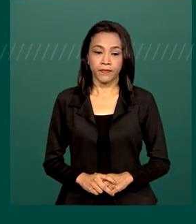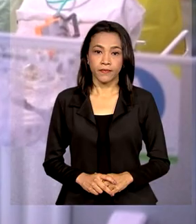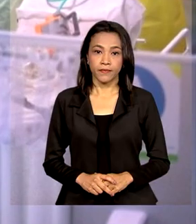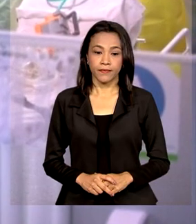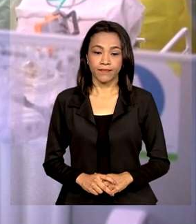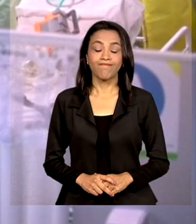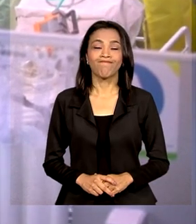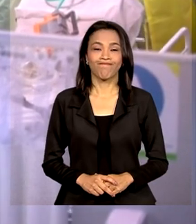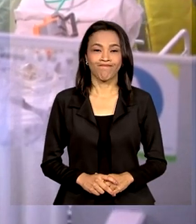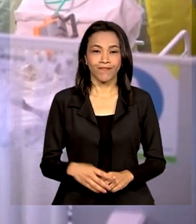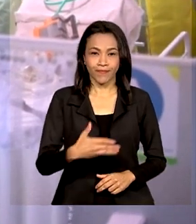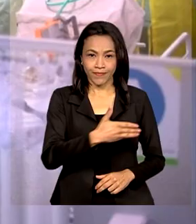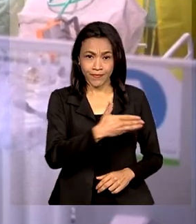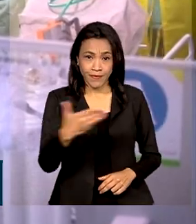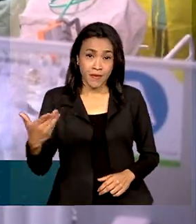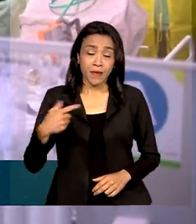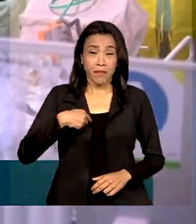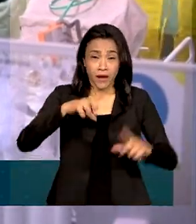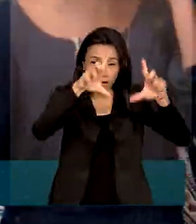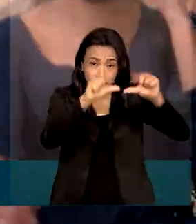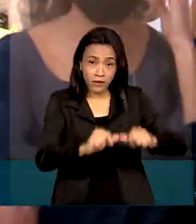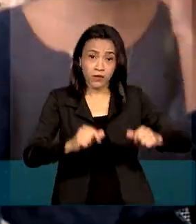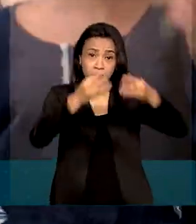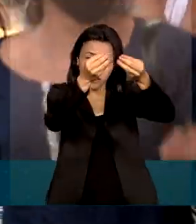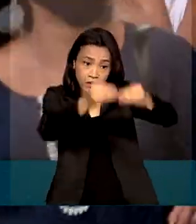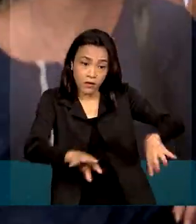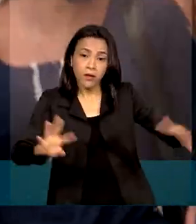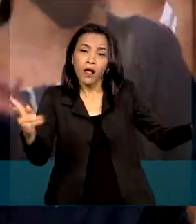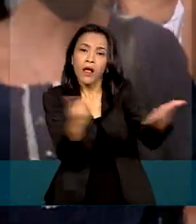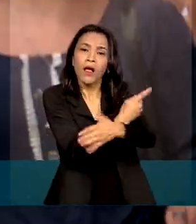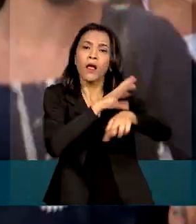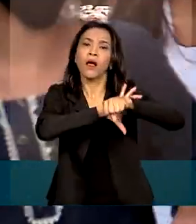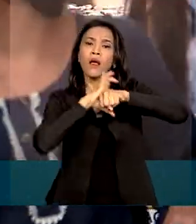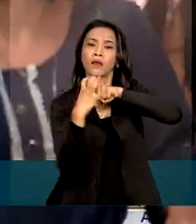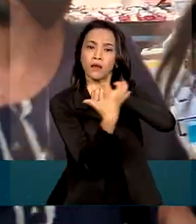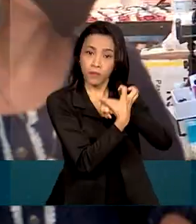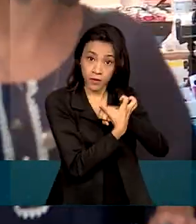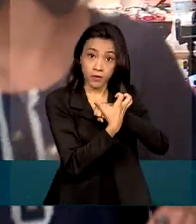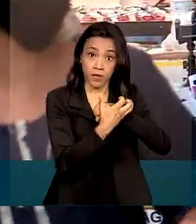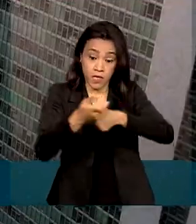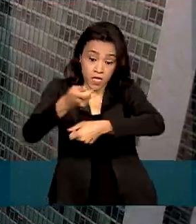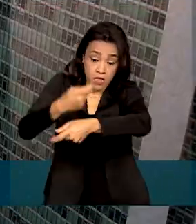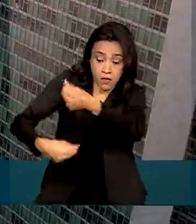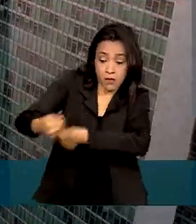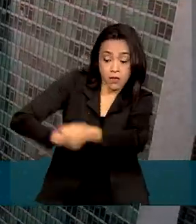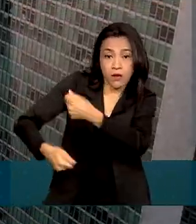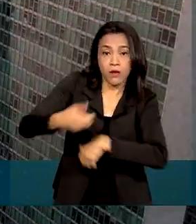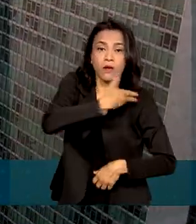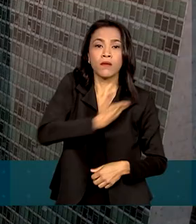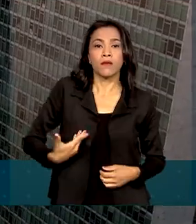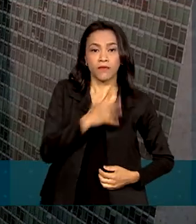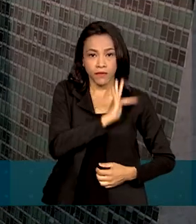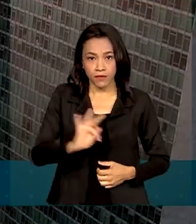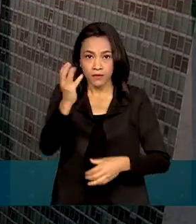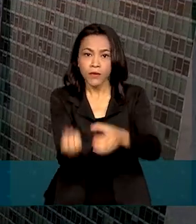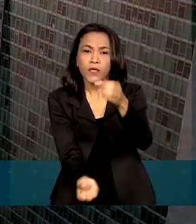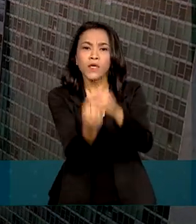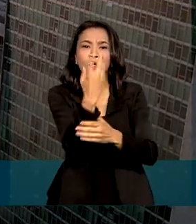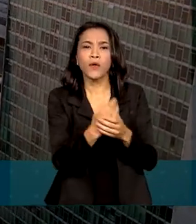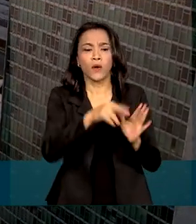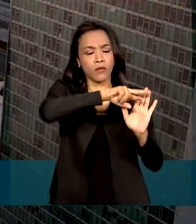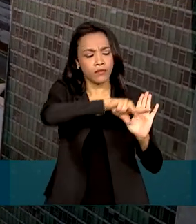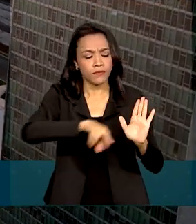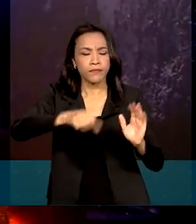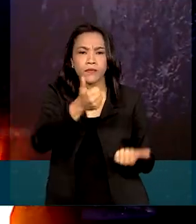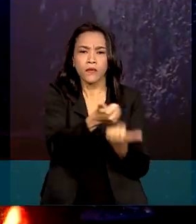Para conter os danos causados pela pandemia de Covid-19 na economia, o governo federal criou os auxílios